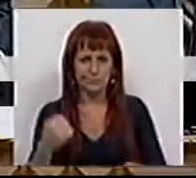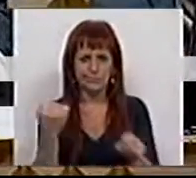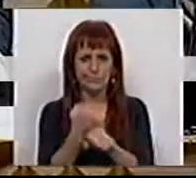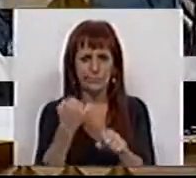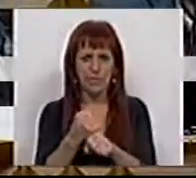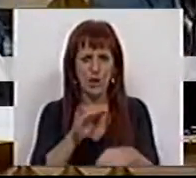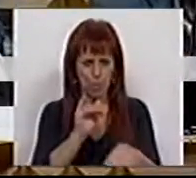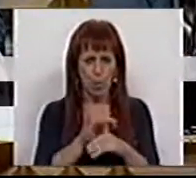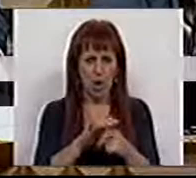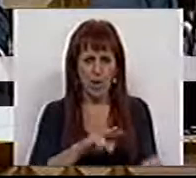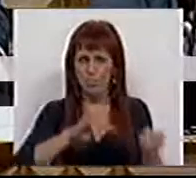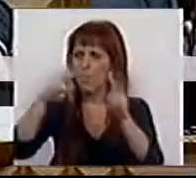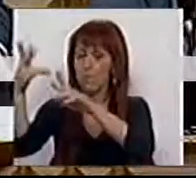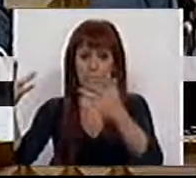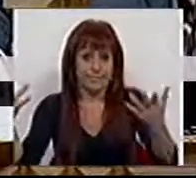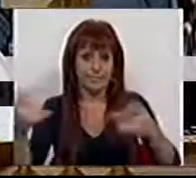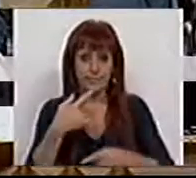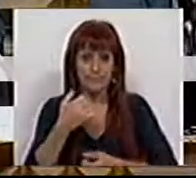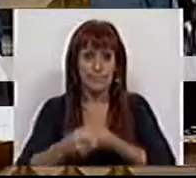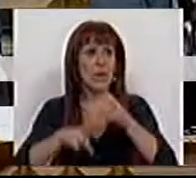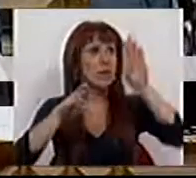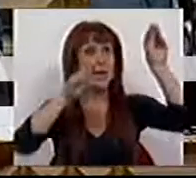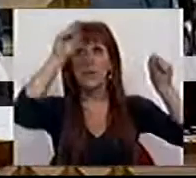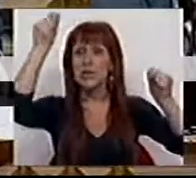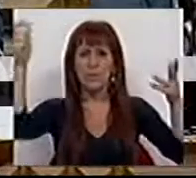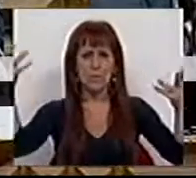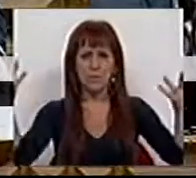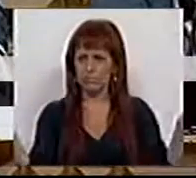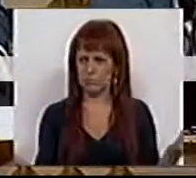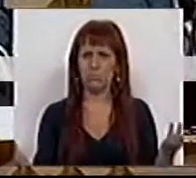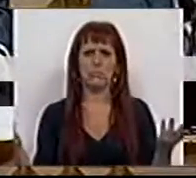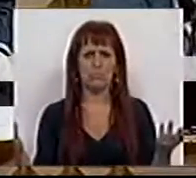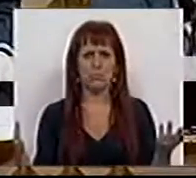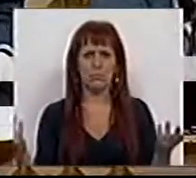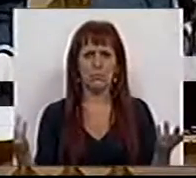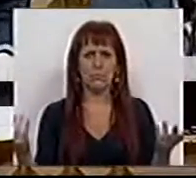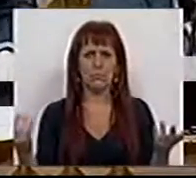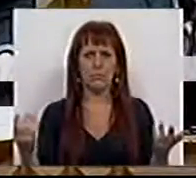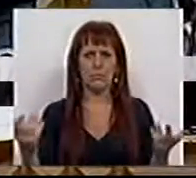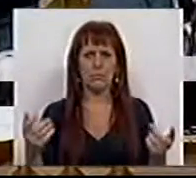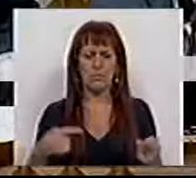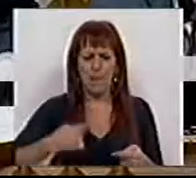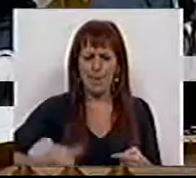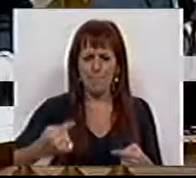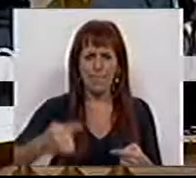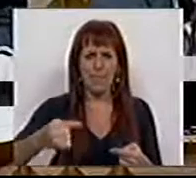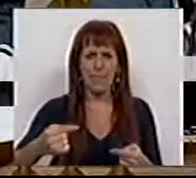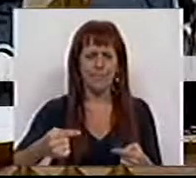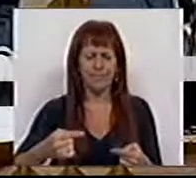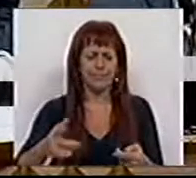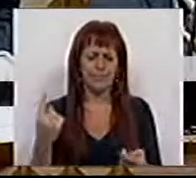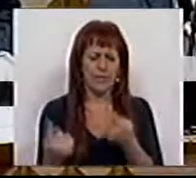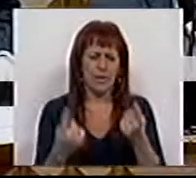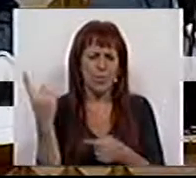serviço de correios, que em muitas regiões passou de ser diária para